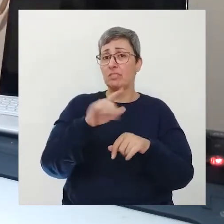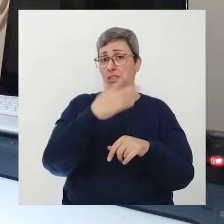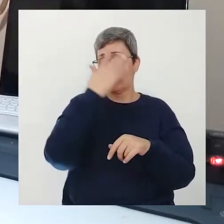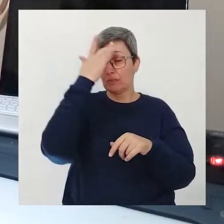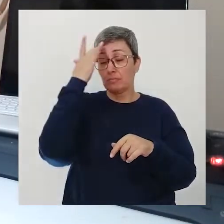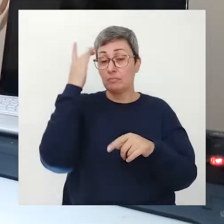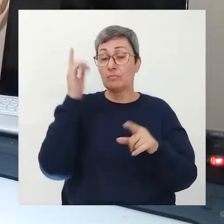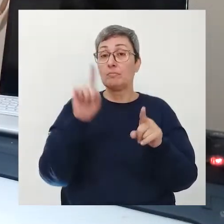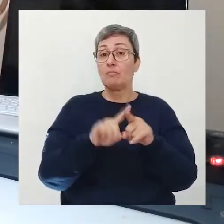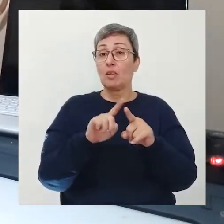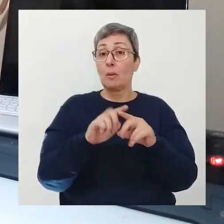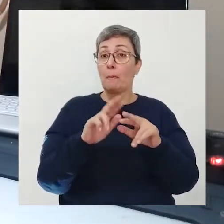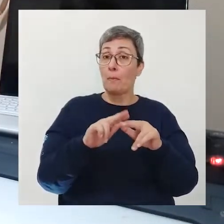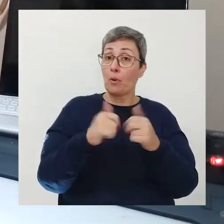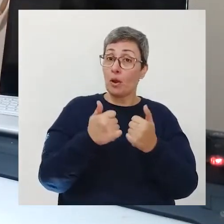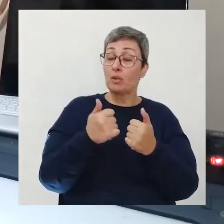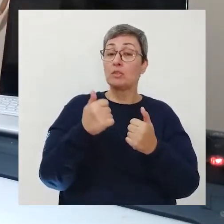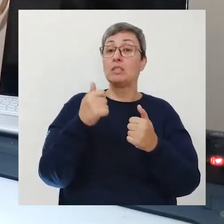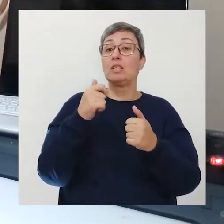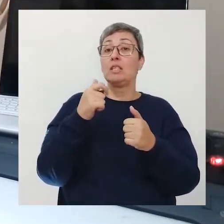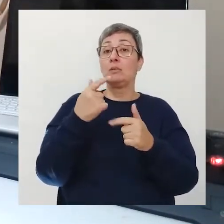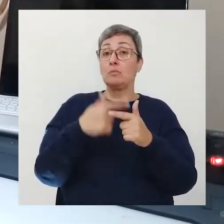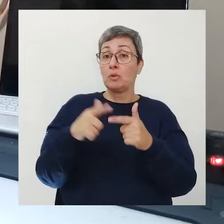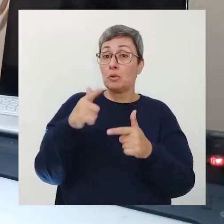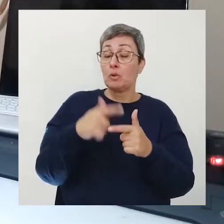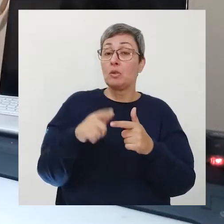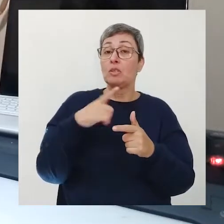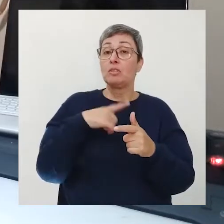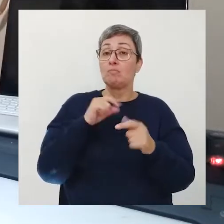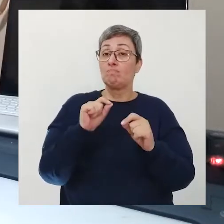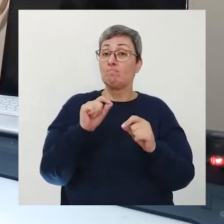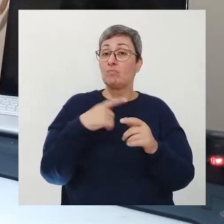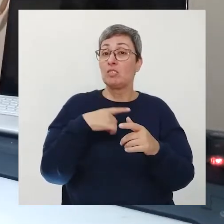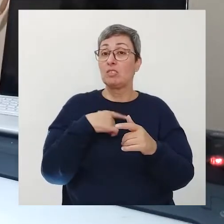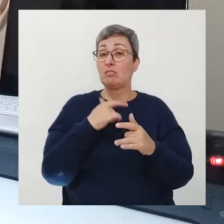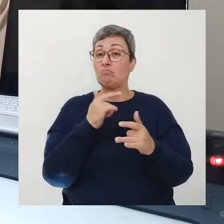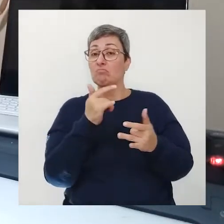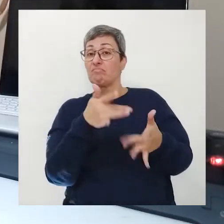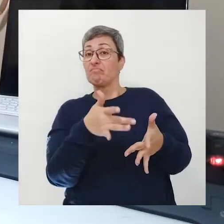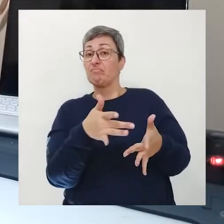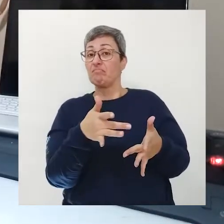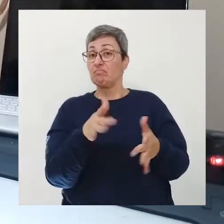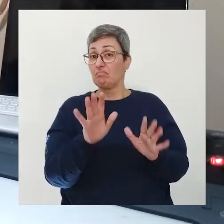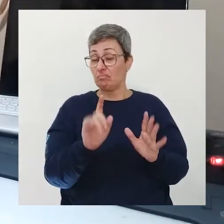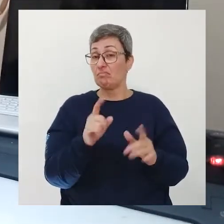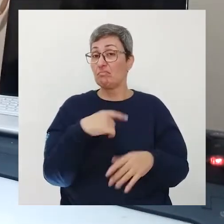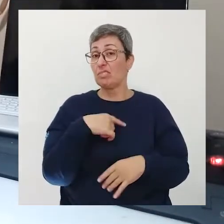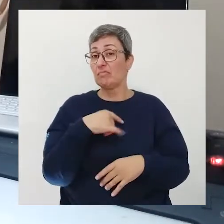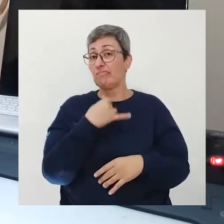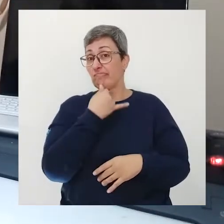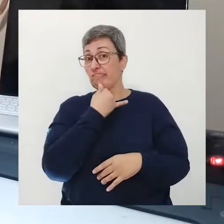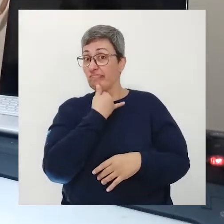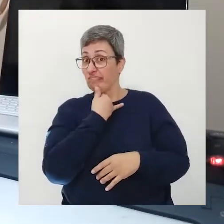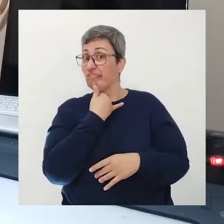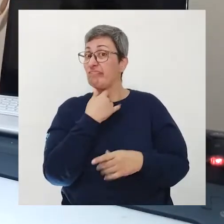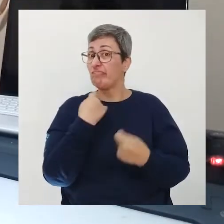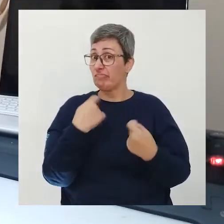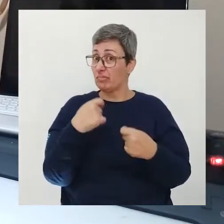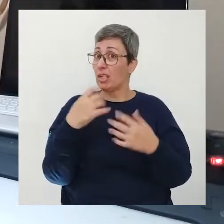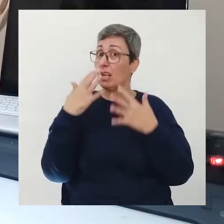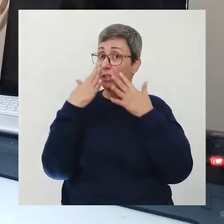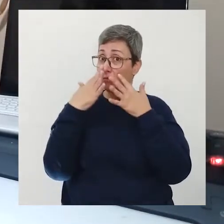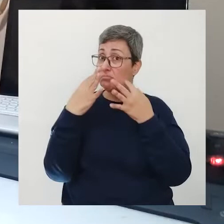pessoas por conta desses problemas elas são meio que deixadas de lado Triste isso né? Precisamos